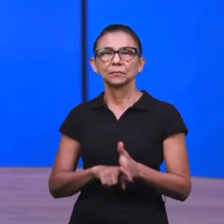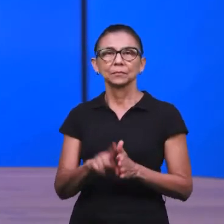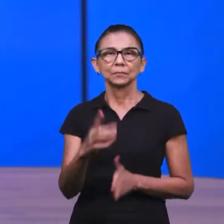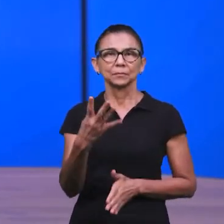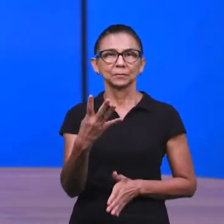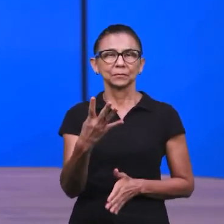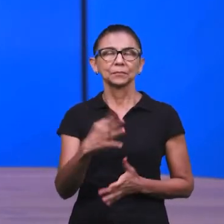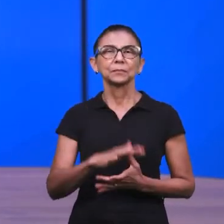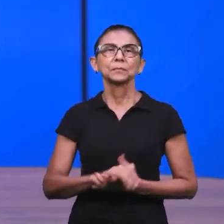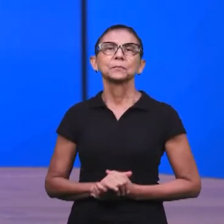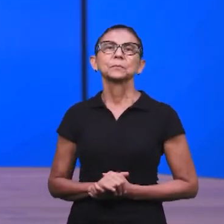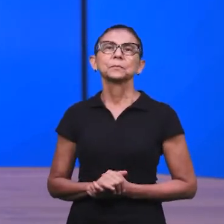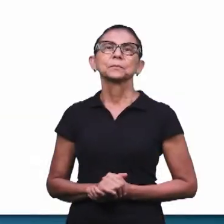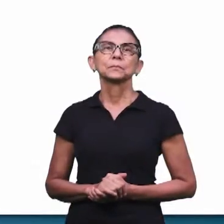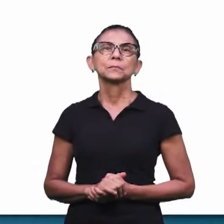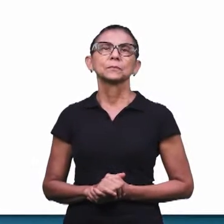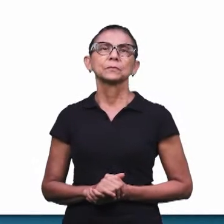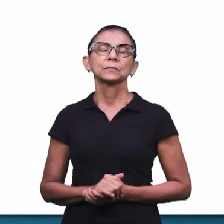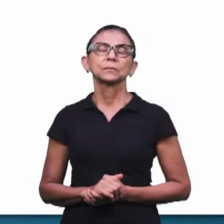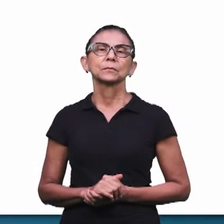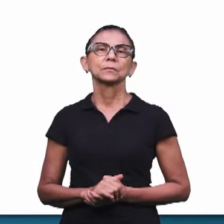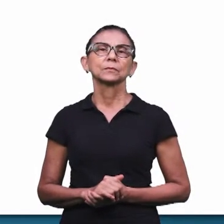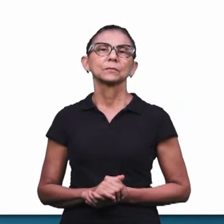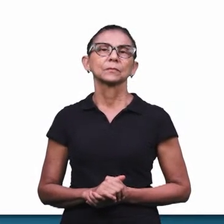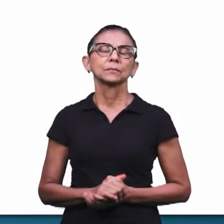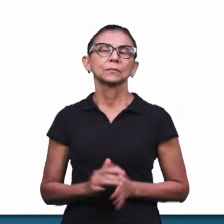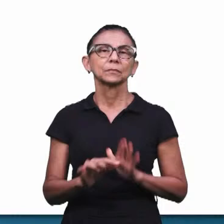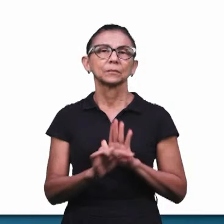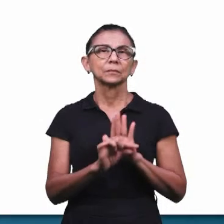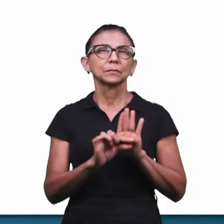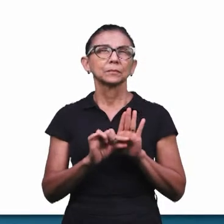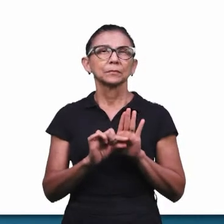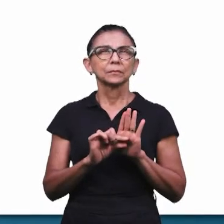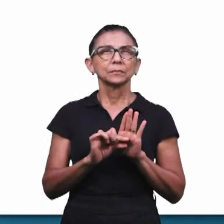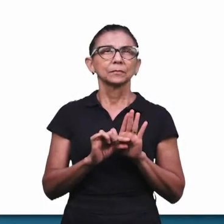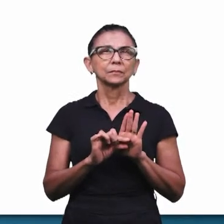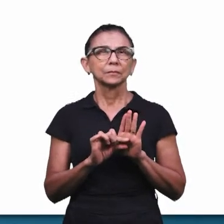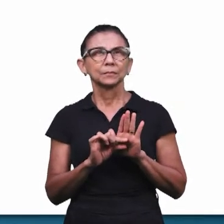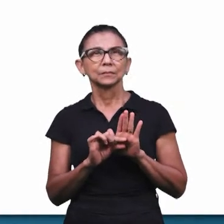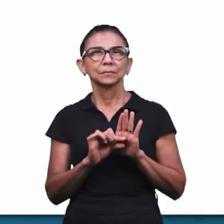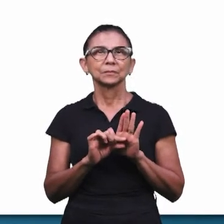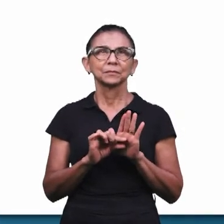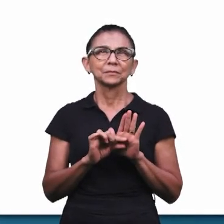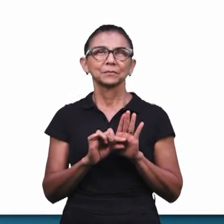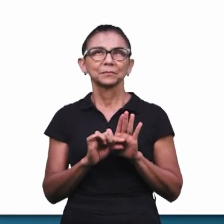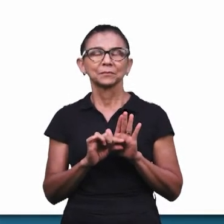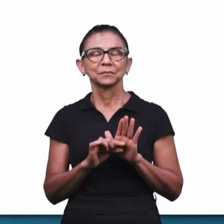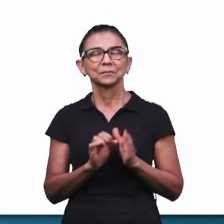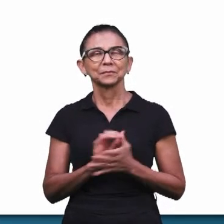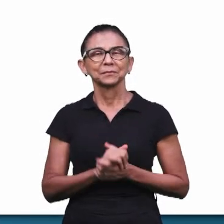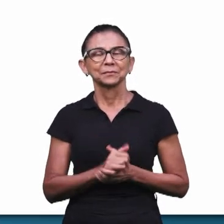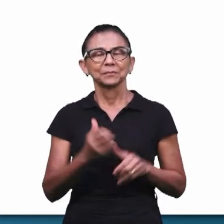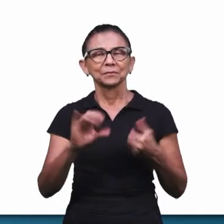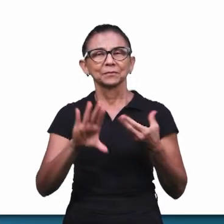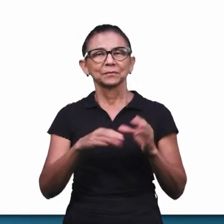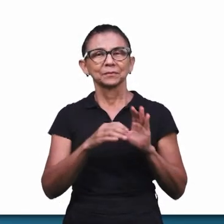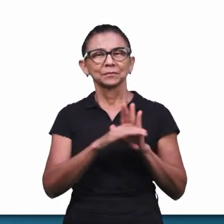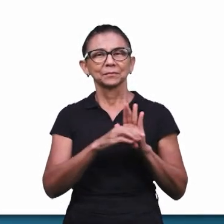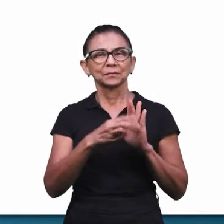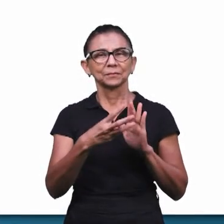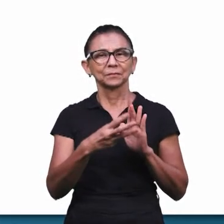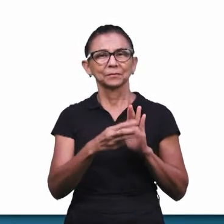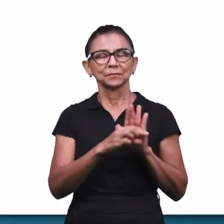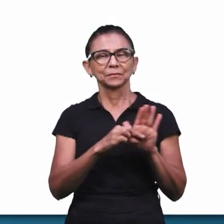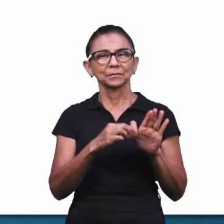Continuando agora, vamos para a quarta pergunta. E a quarta pergunta, nós vamos agora para o outro versículo. O nosso tema está no livro de Cantares,